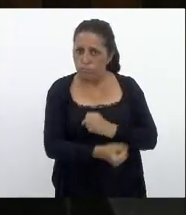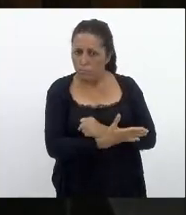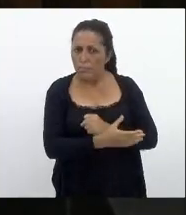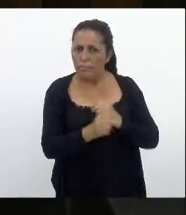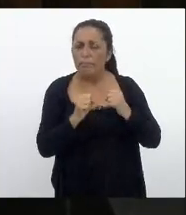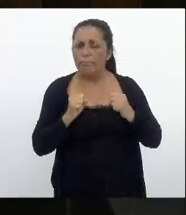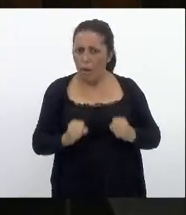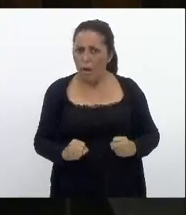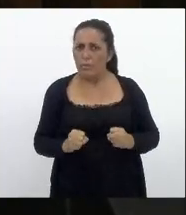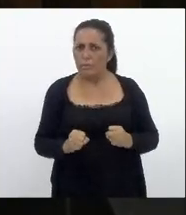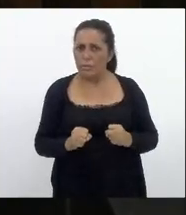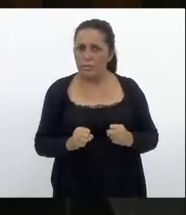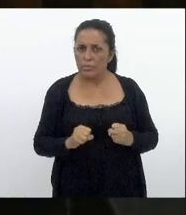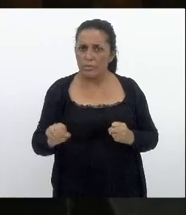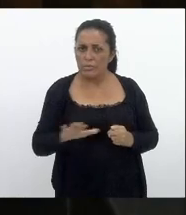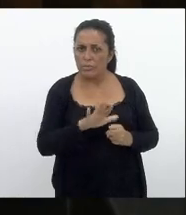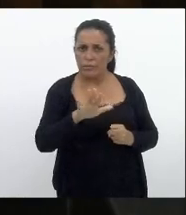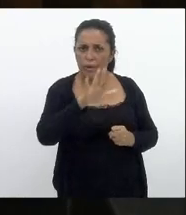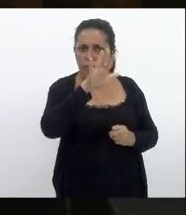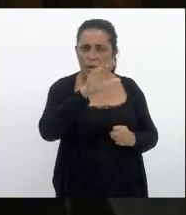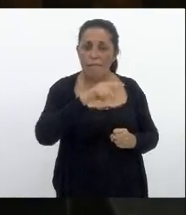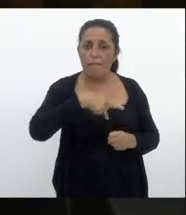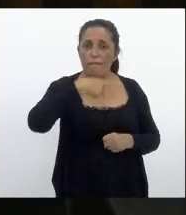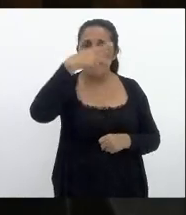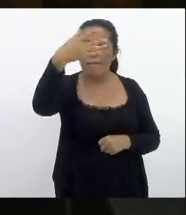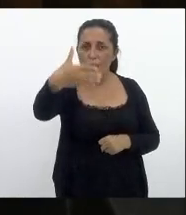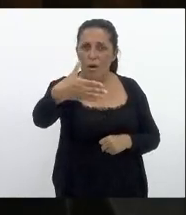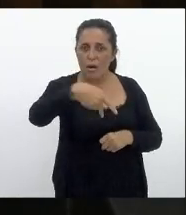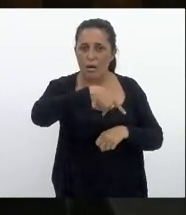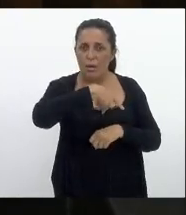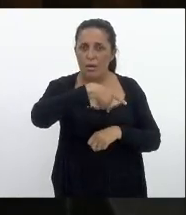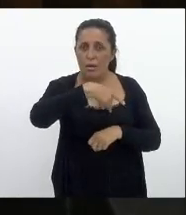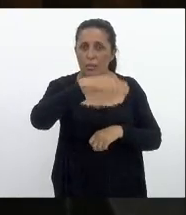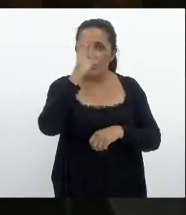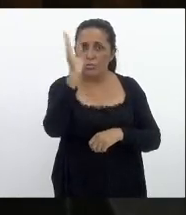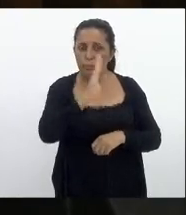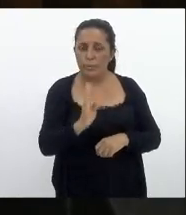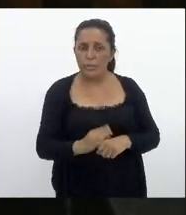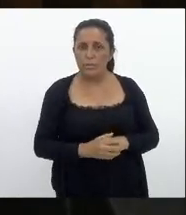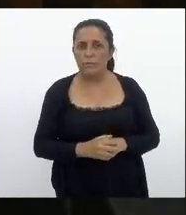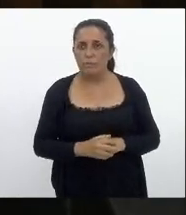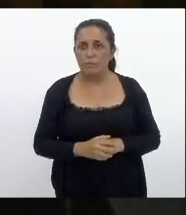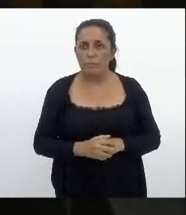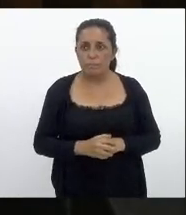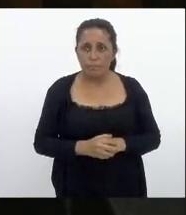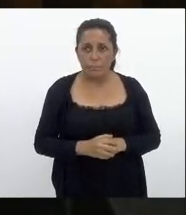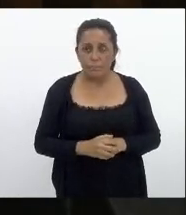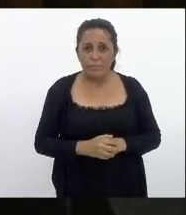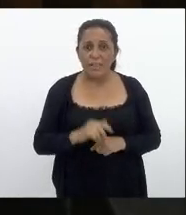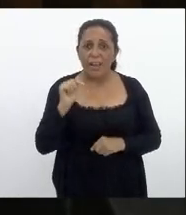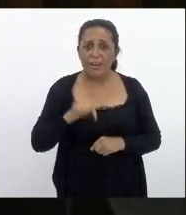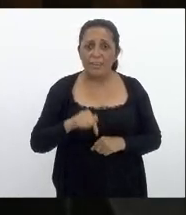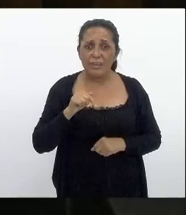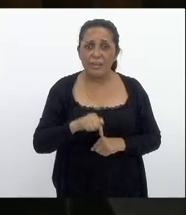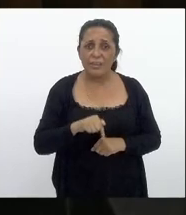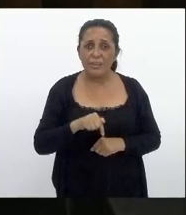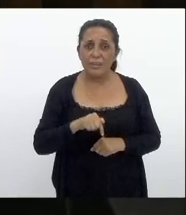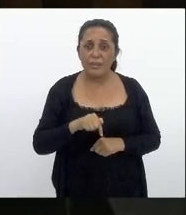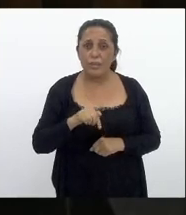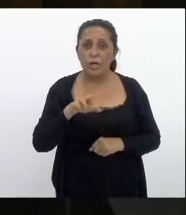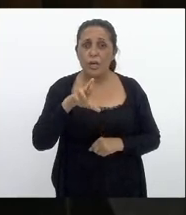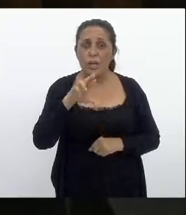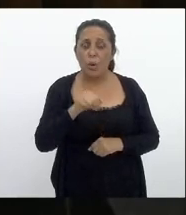do mandato eu identifiquei que o estado do Rio de Janeiro tinha a maior carga tributária do etanol